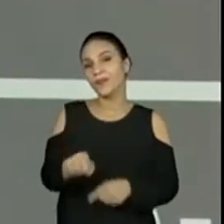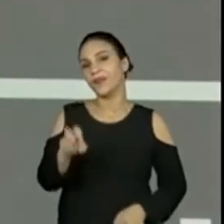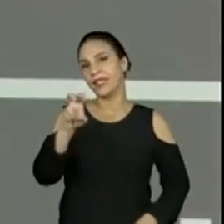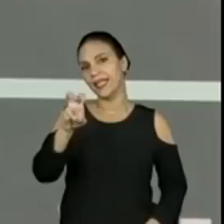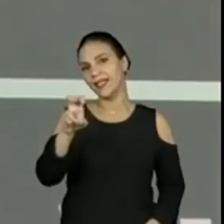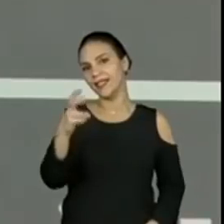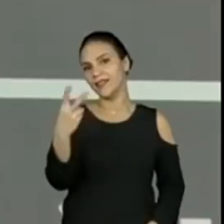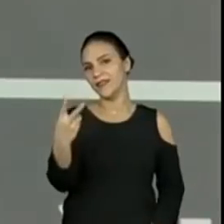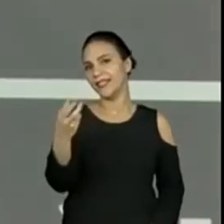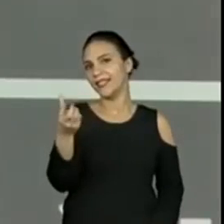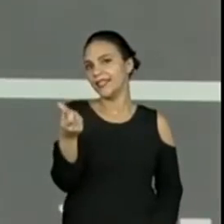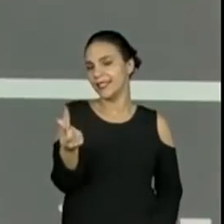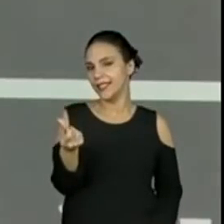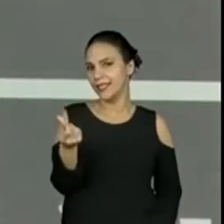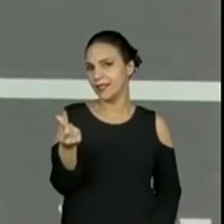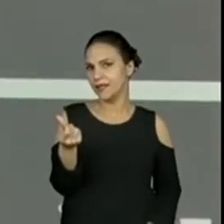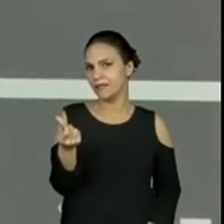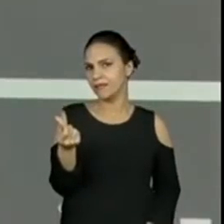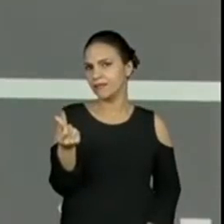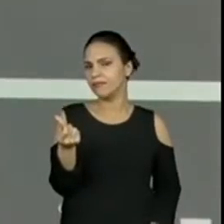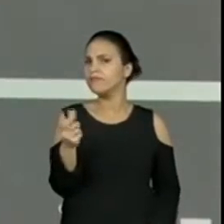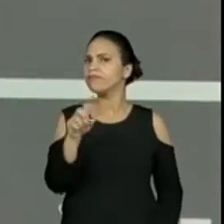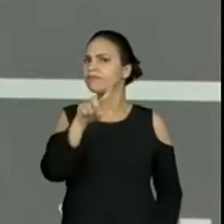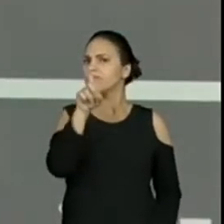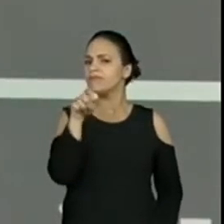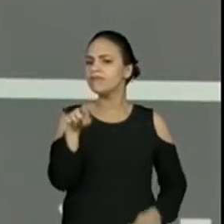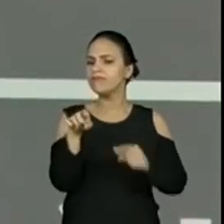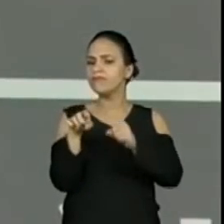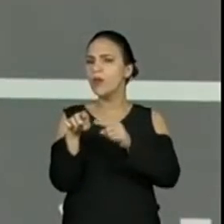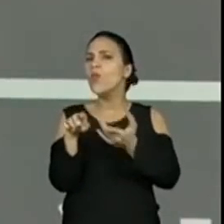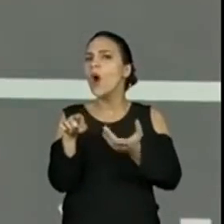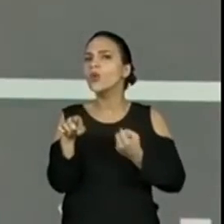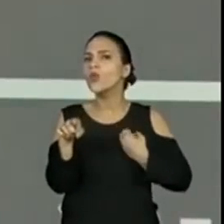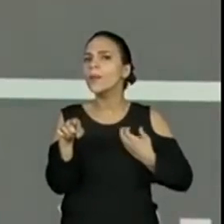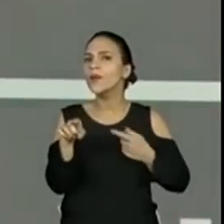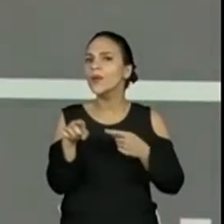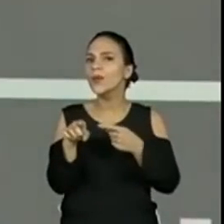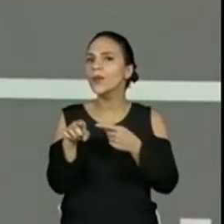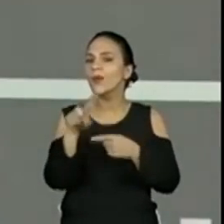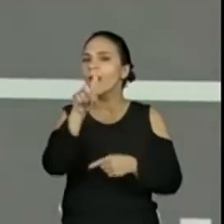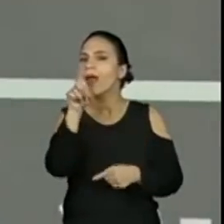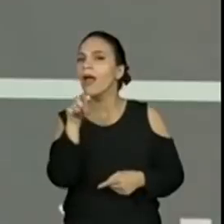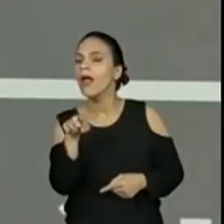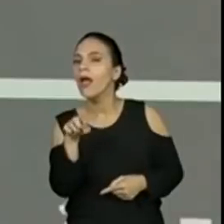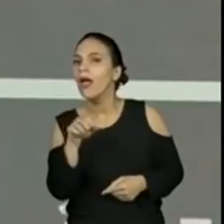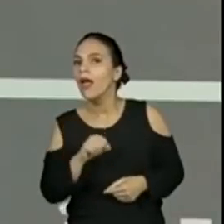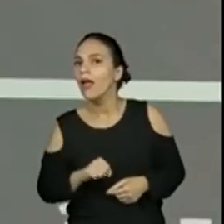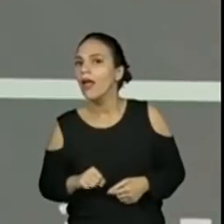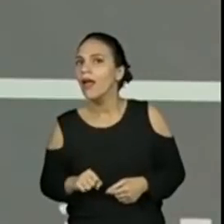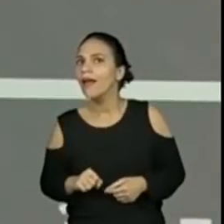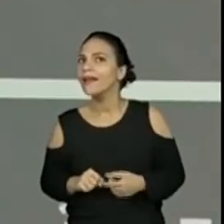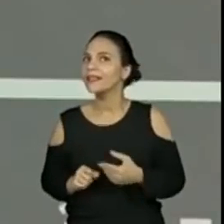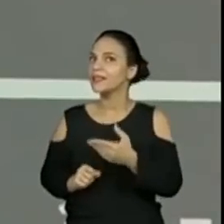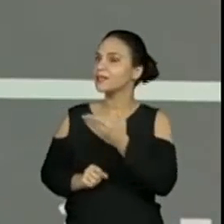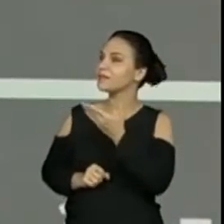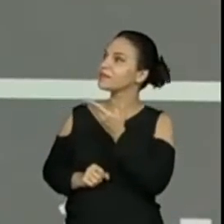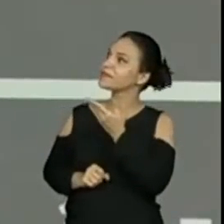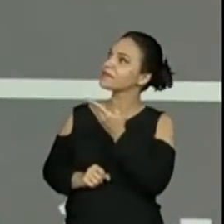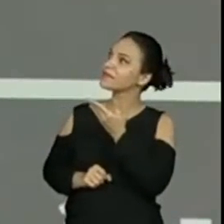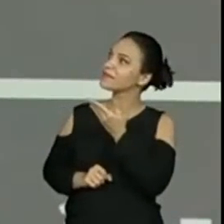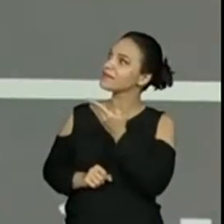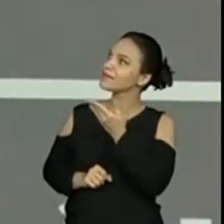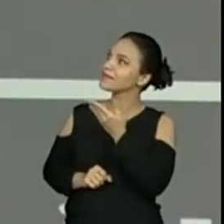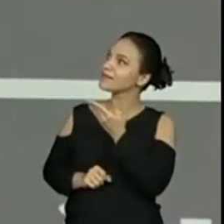526. E aí? 1.235 menos quanto